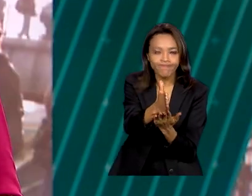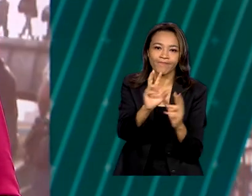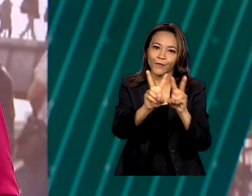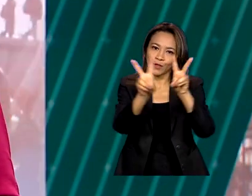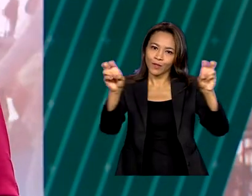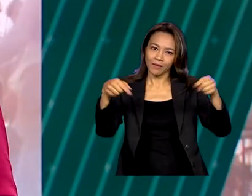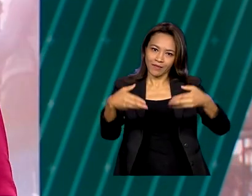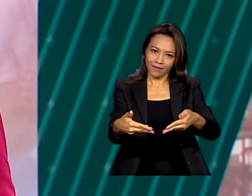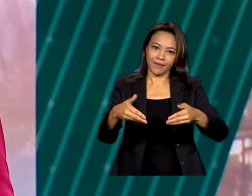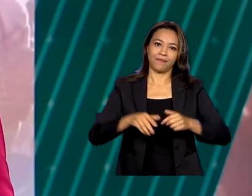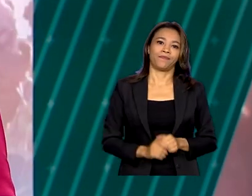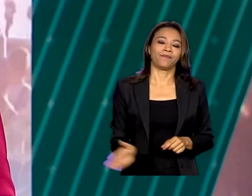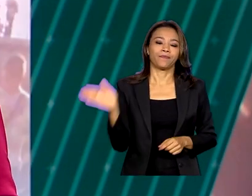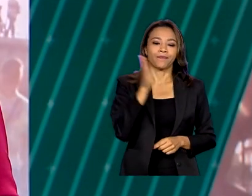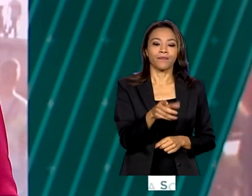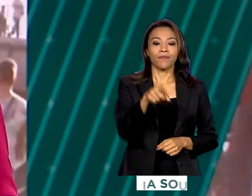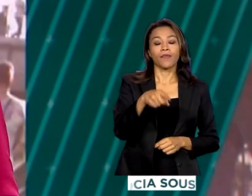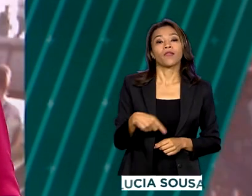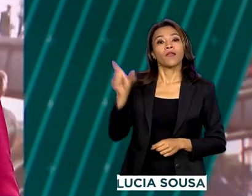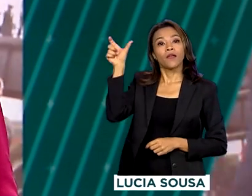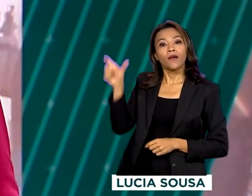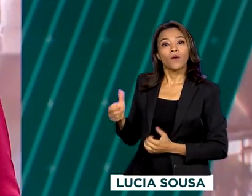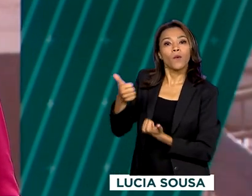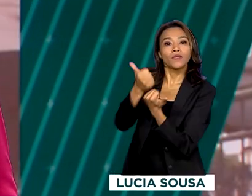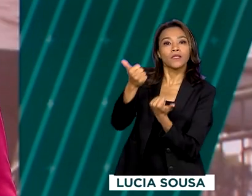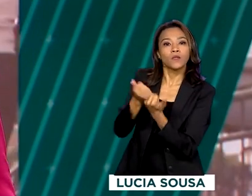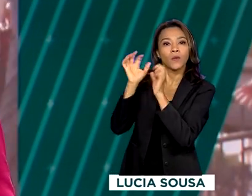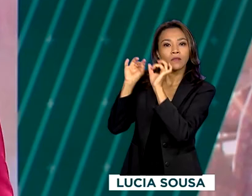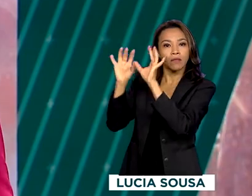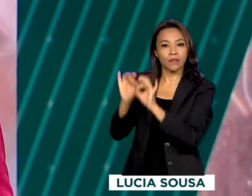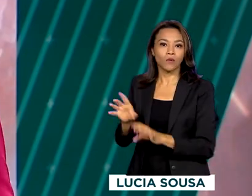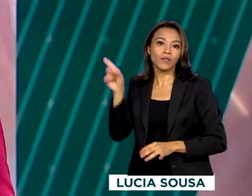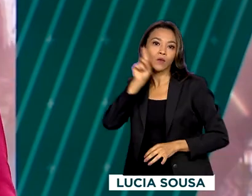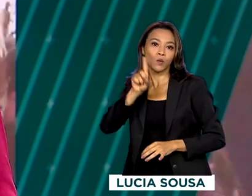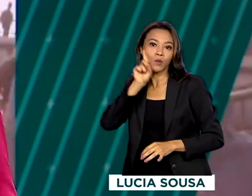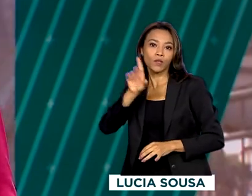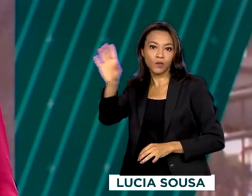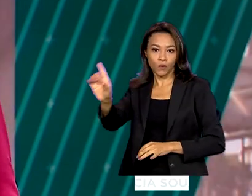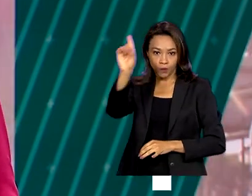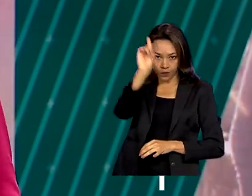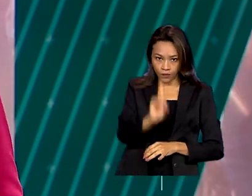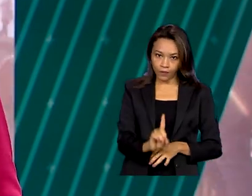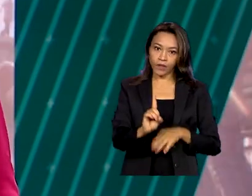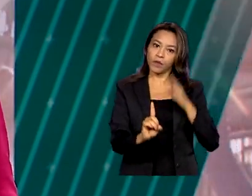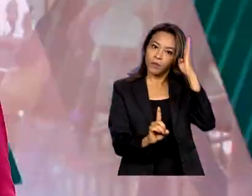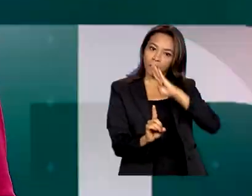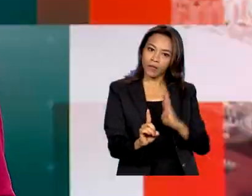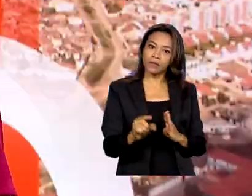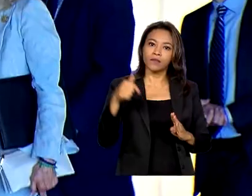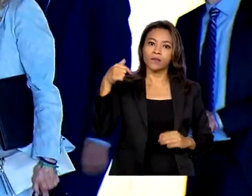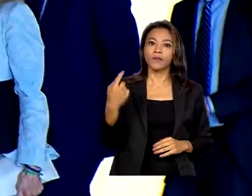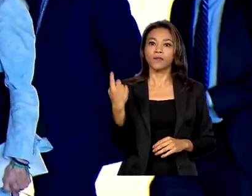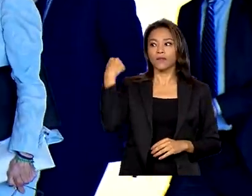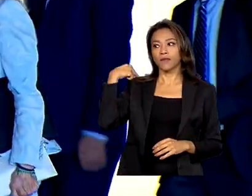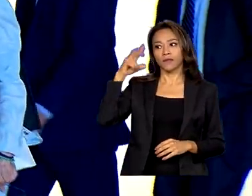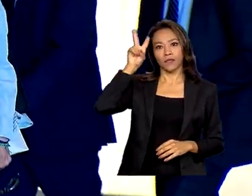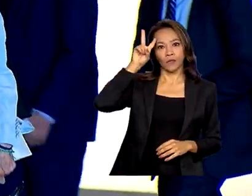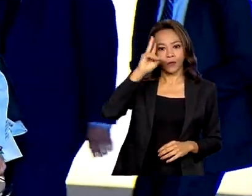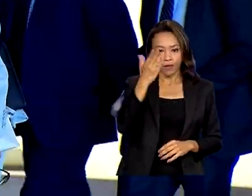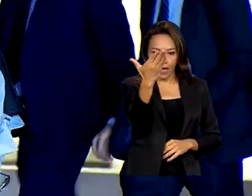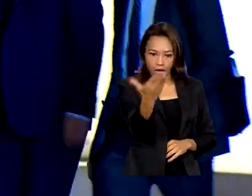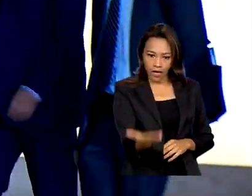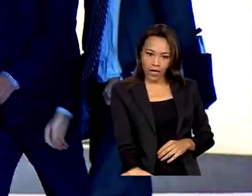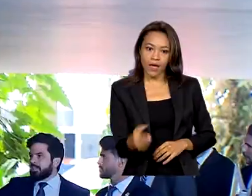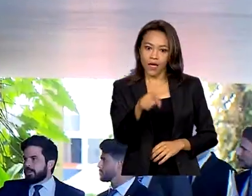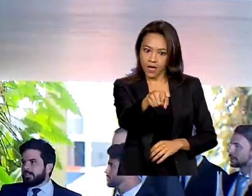O assessor especial dos Estados Unidos para o Clima, John Kerry, esteve no Brasil nesta segunda-feira. Kerry participou de